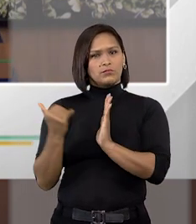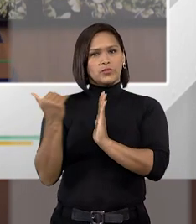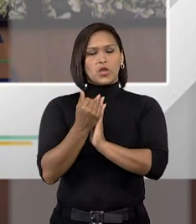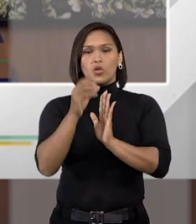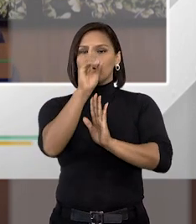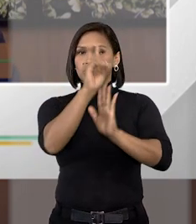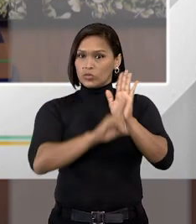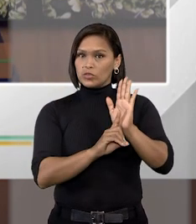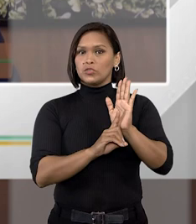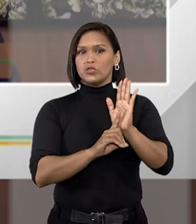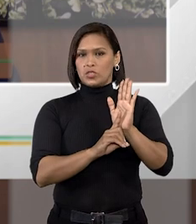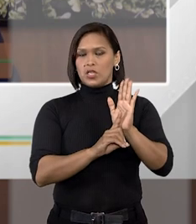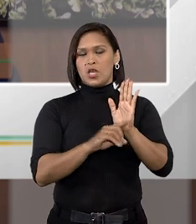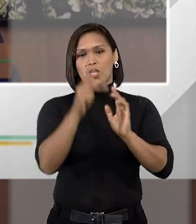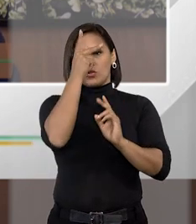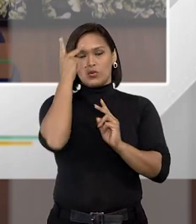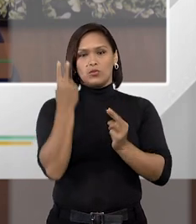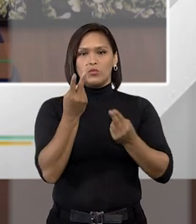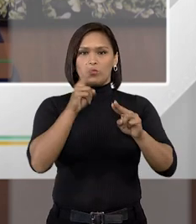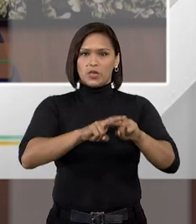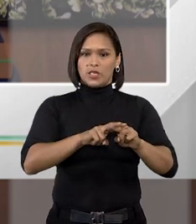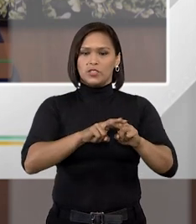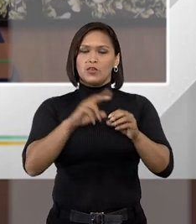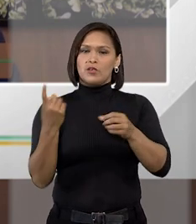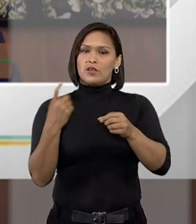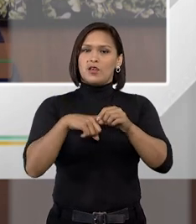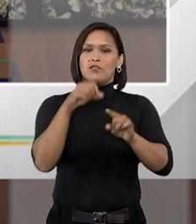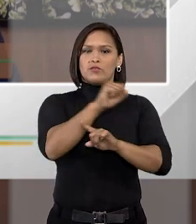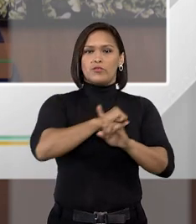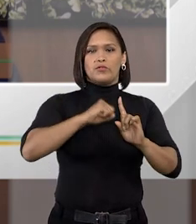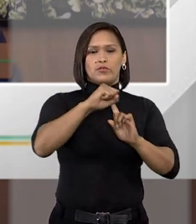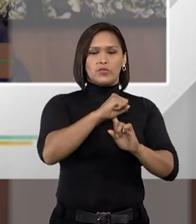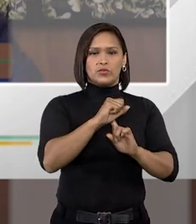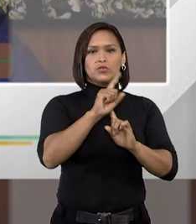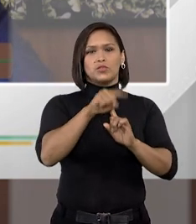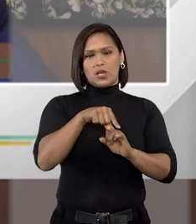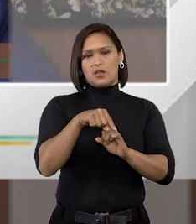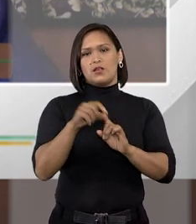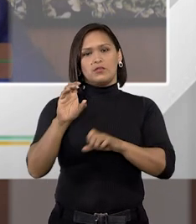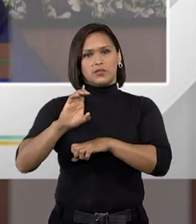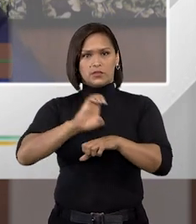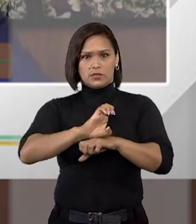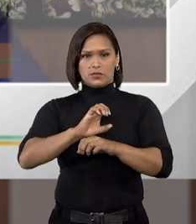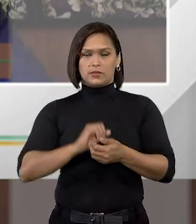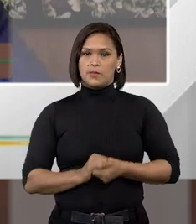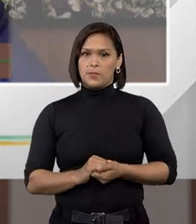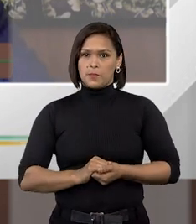um direito do encarcerado do reeducando em relação ao Estado.